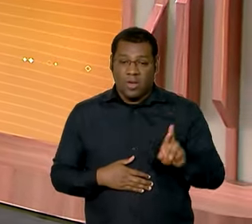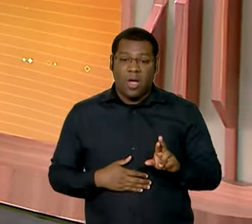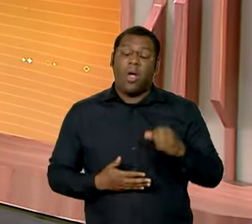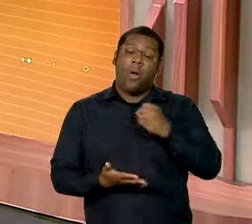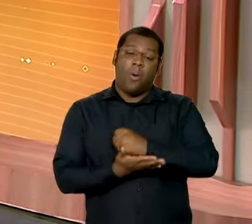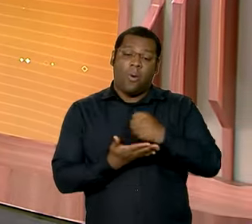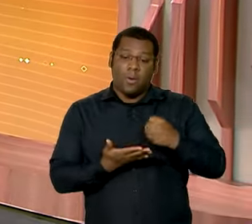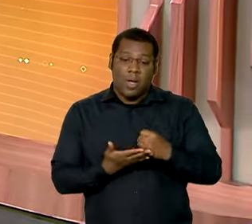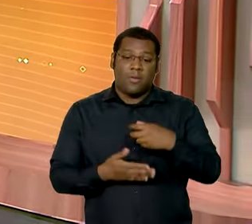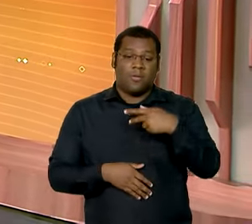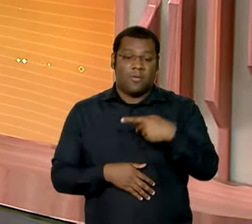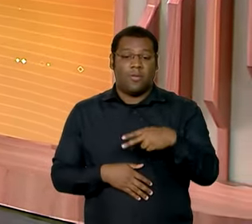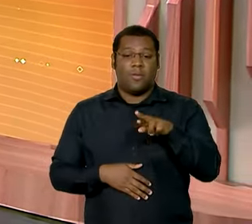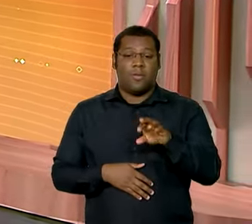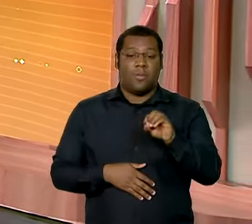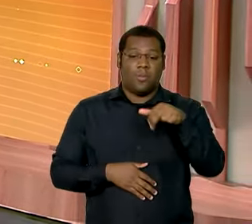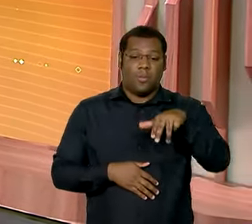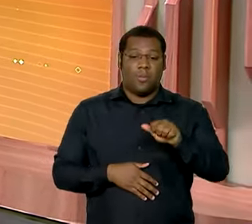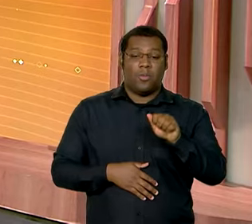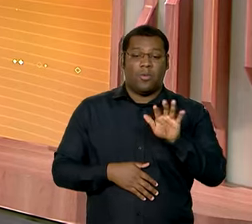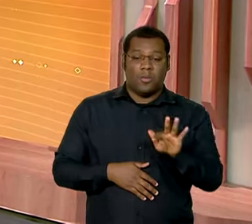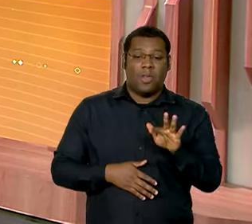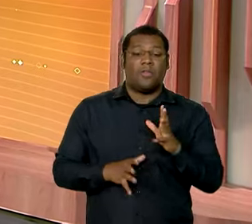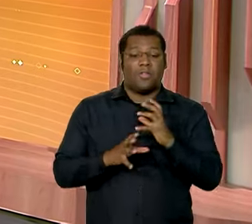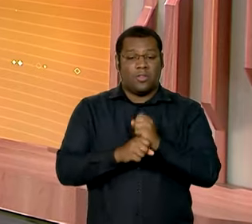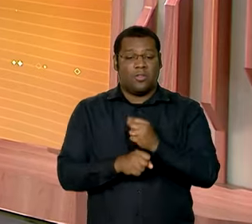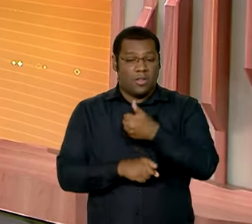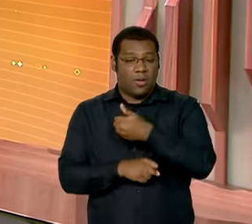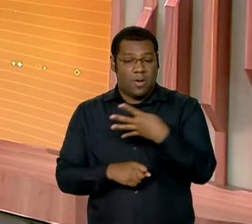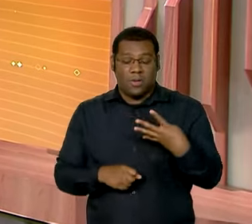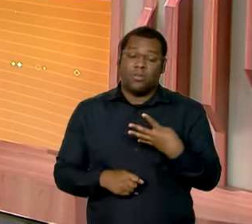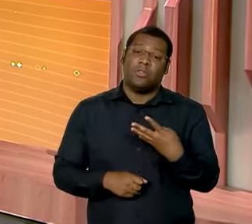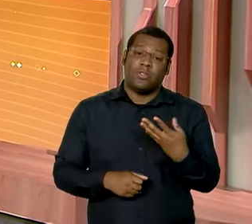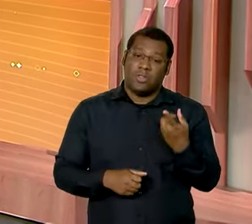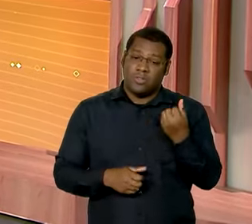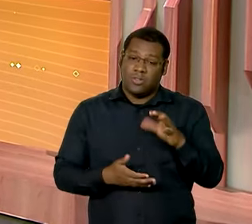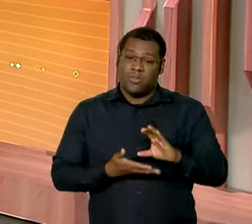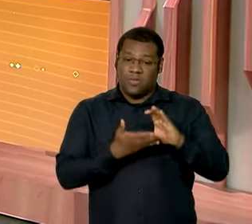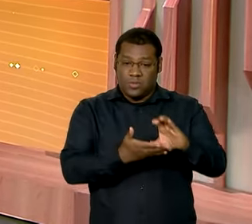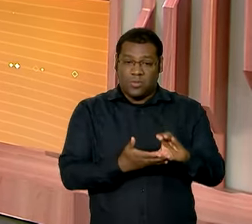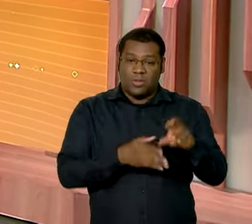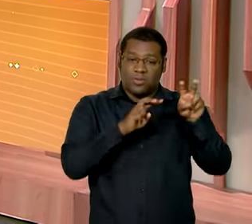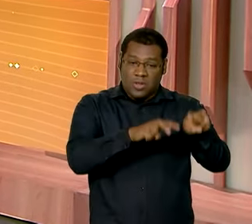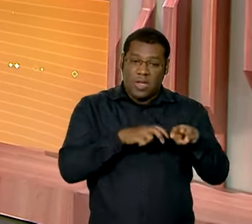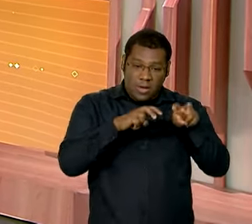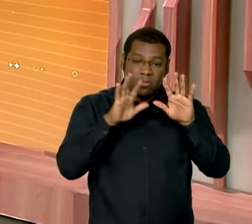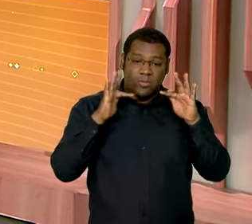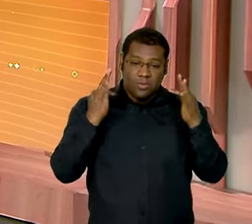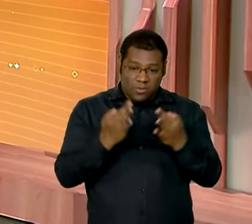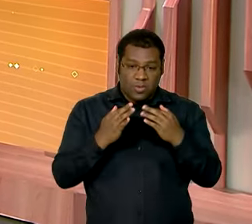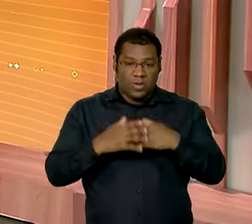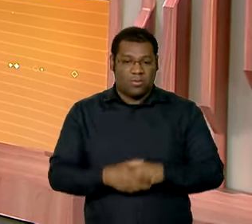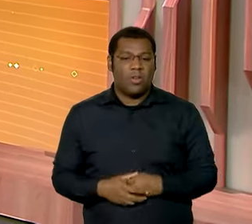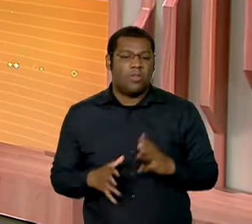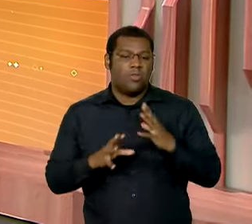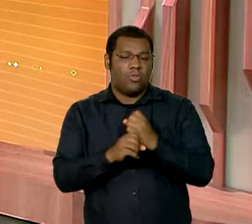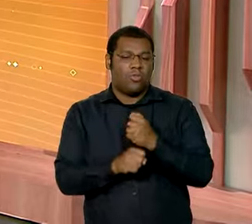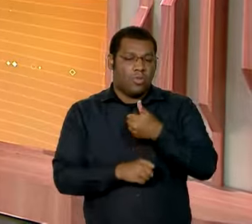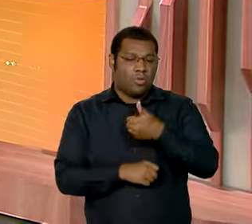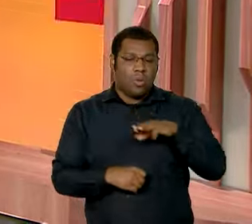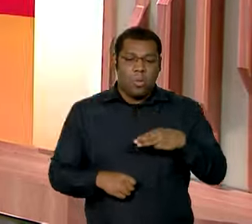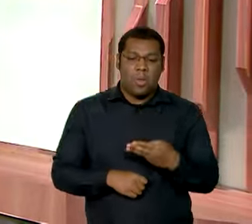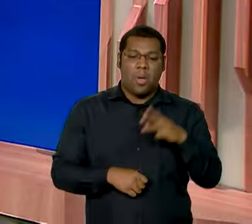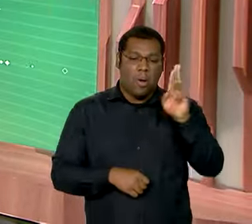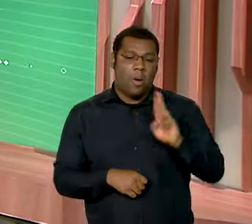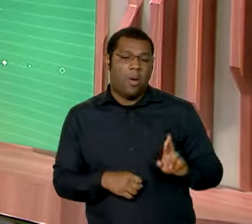para financiar a agricultura familiar em 2024, ao custo aí de 1 milhão e 200 mil reais. Você sabe que para